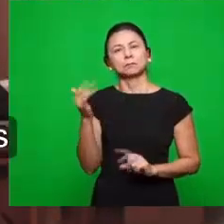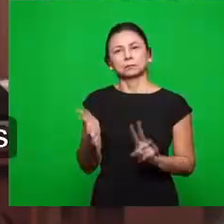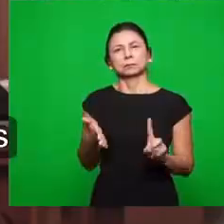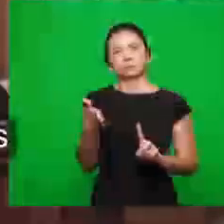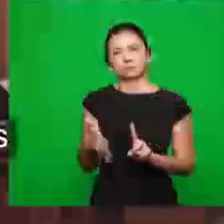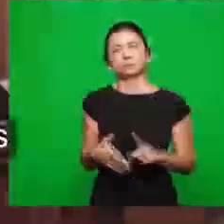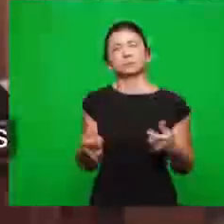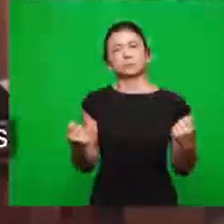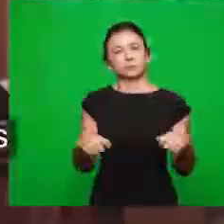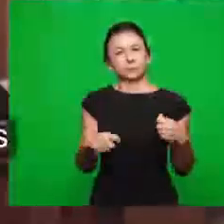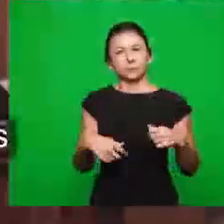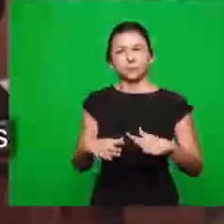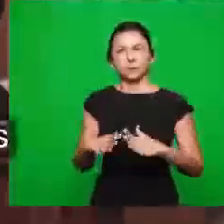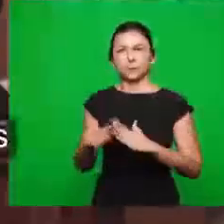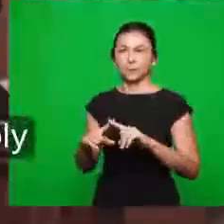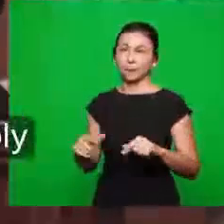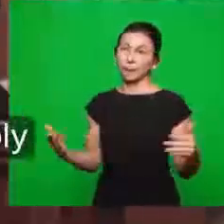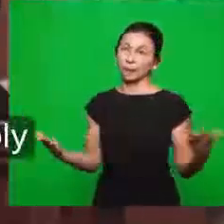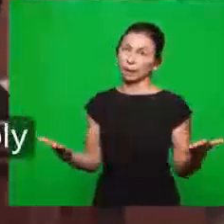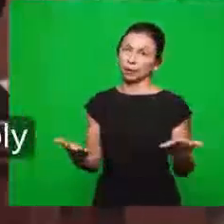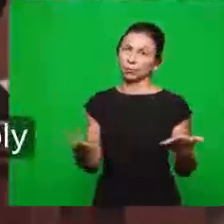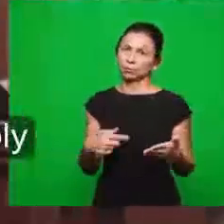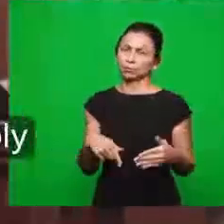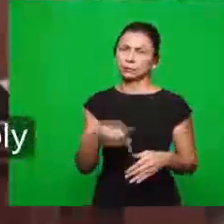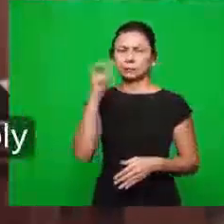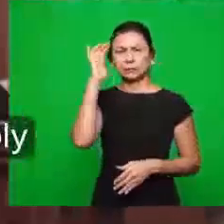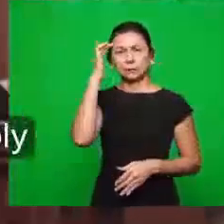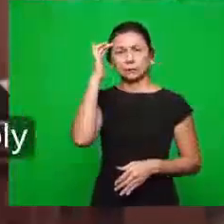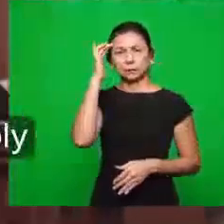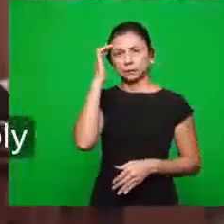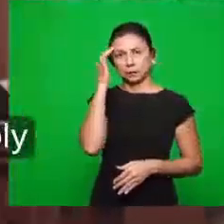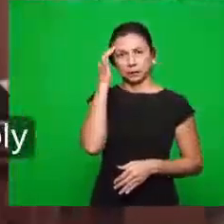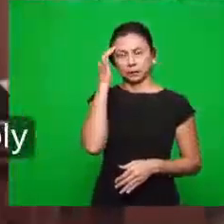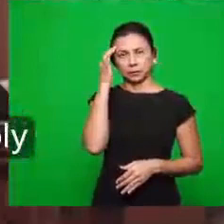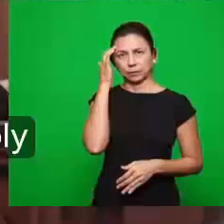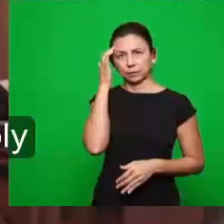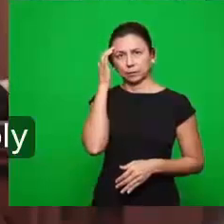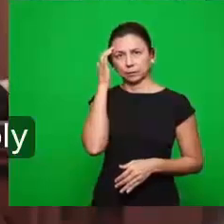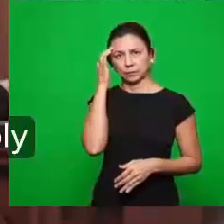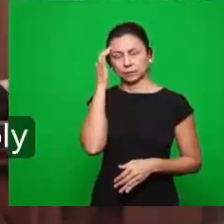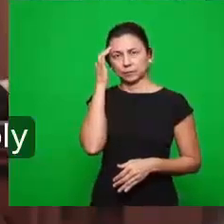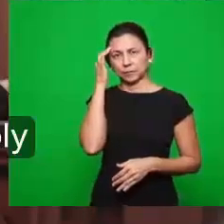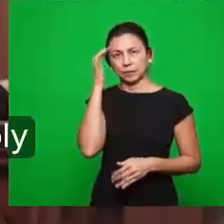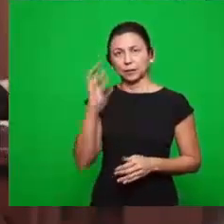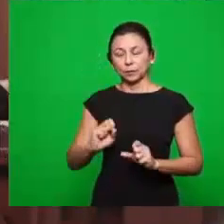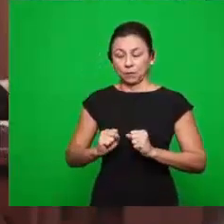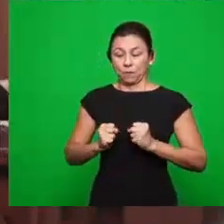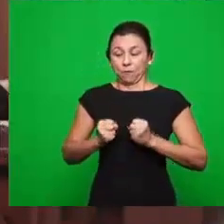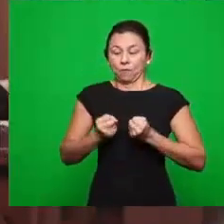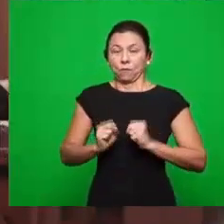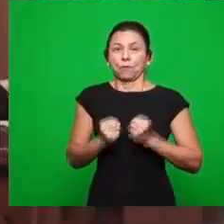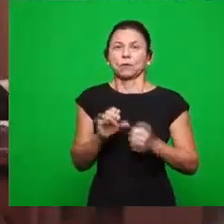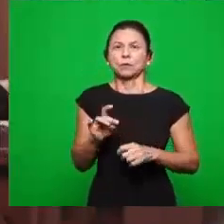necessário que a igreja dos nossos dias entenda que ela não vai ser nutrida simplesmente com